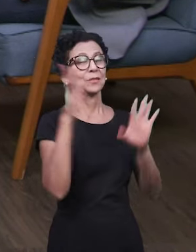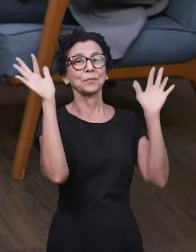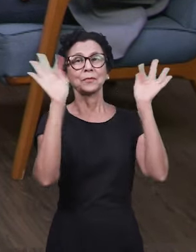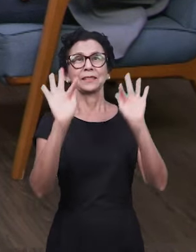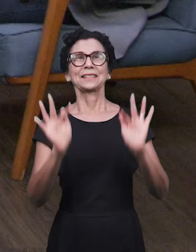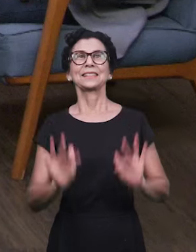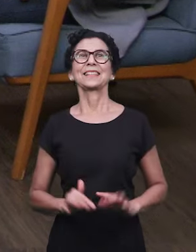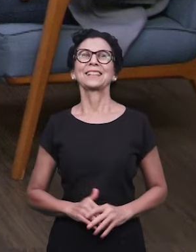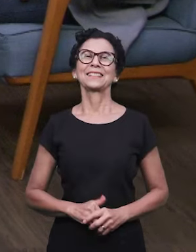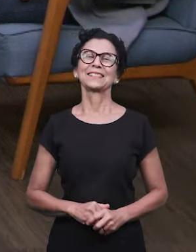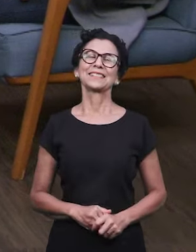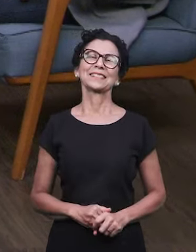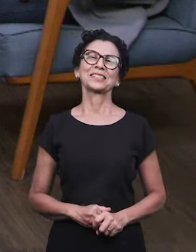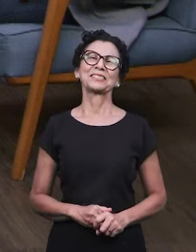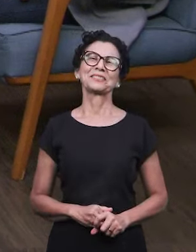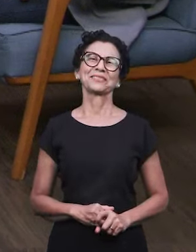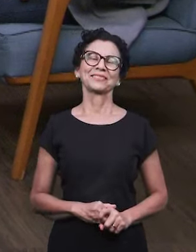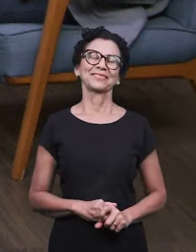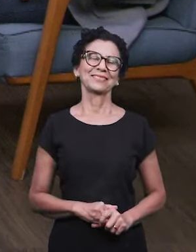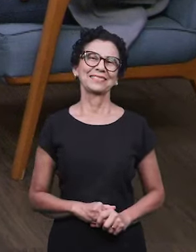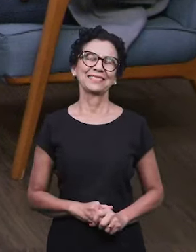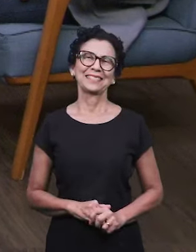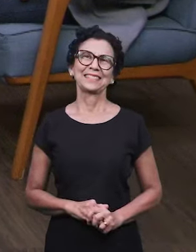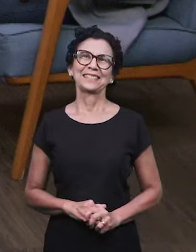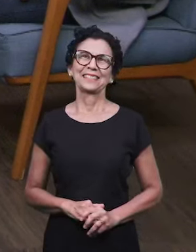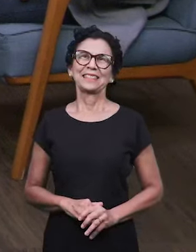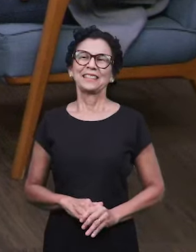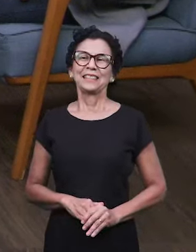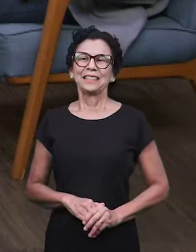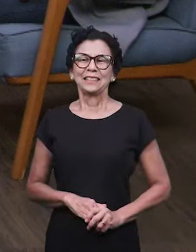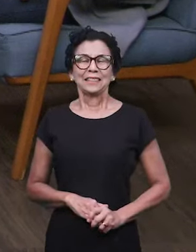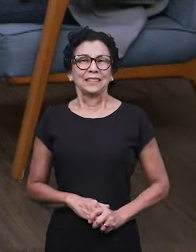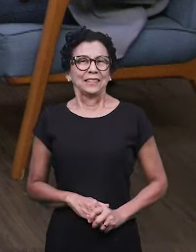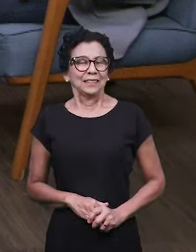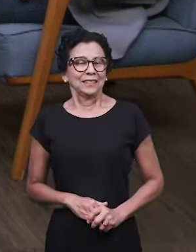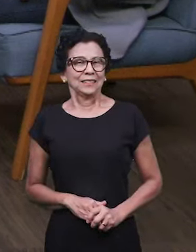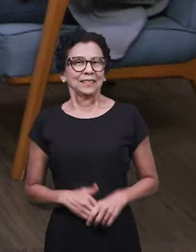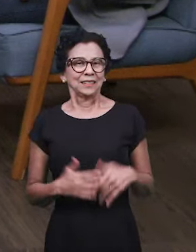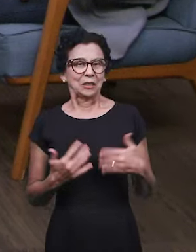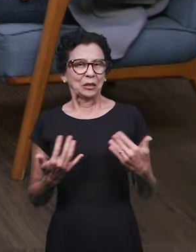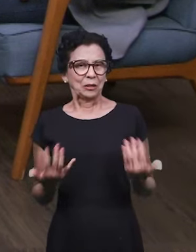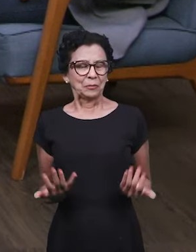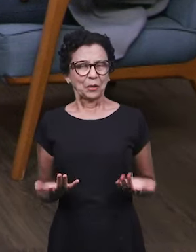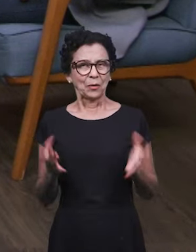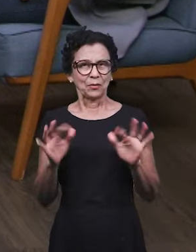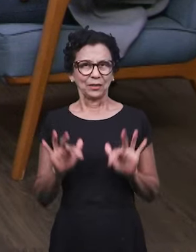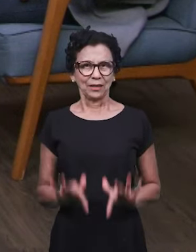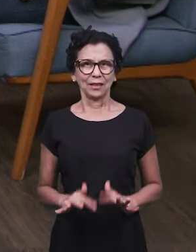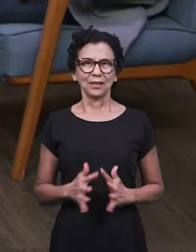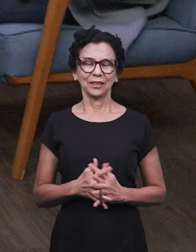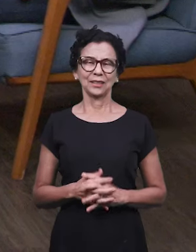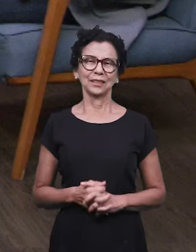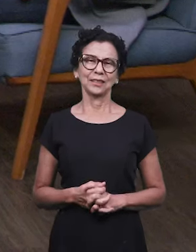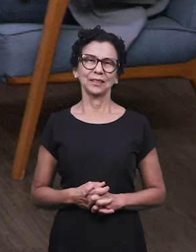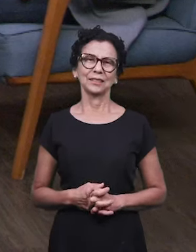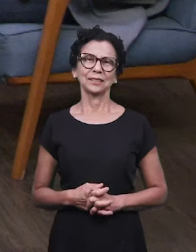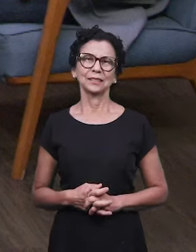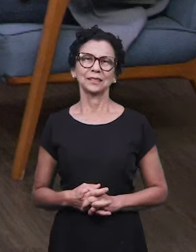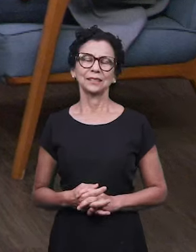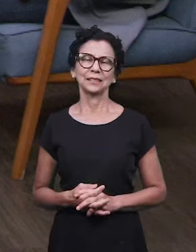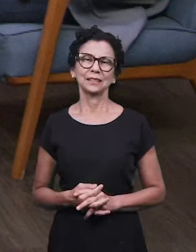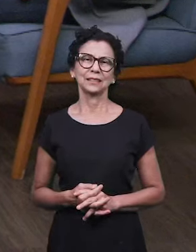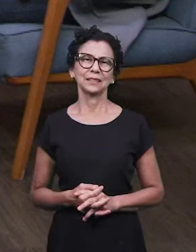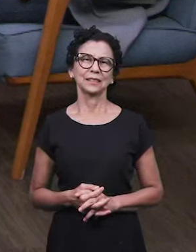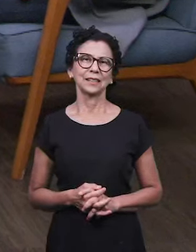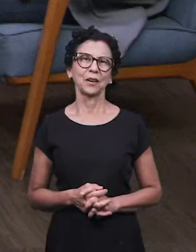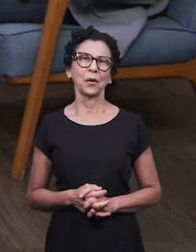Amém. Sem dúvida nenhuma. Sem dúvida nenhuma. Bom, a gente está já caminhando para o final do programa de